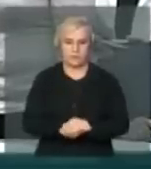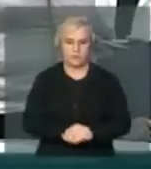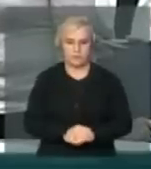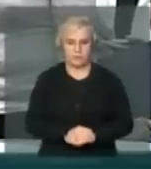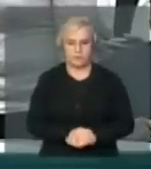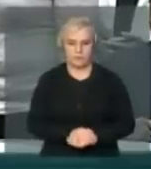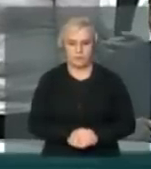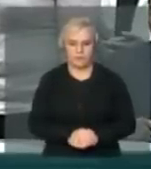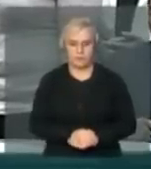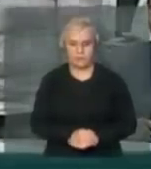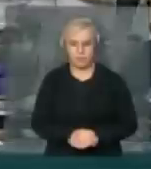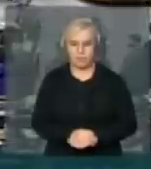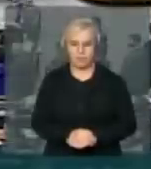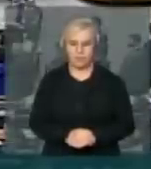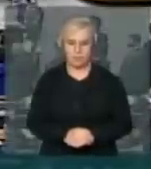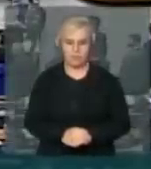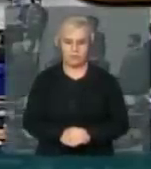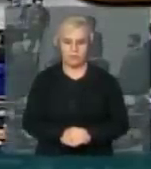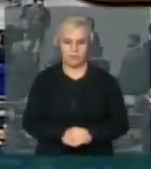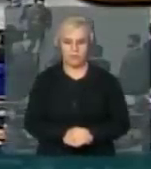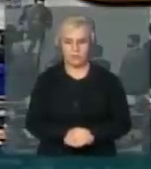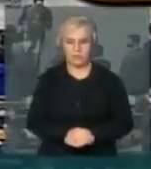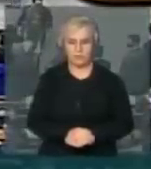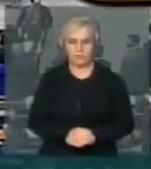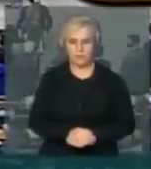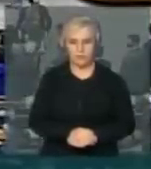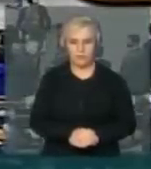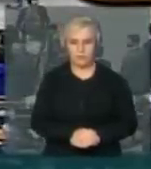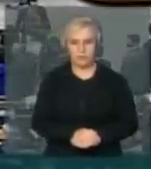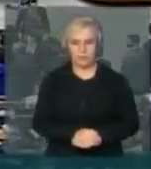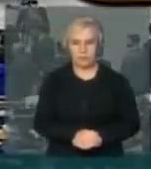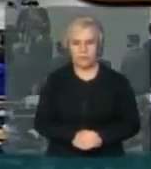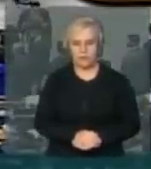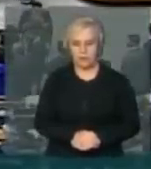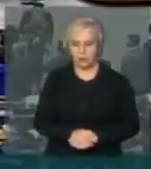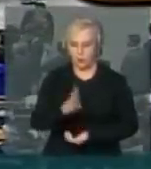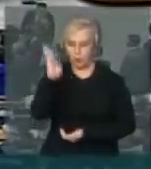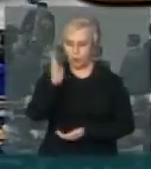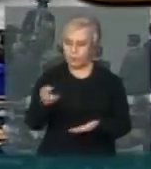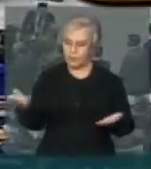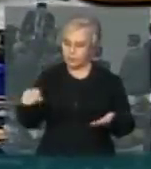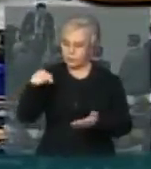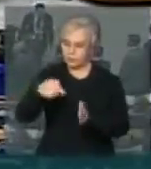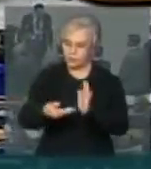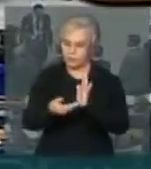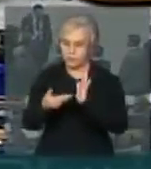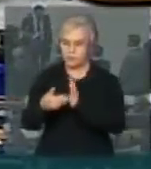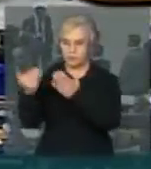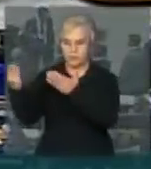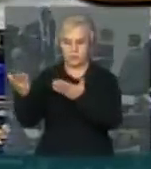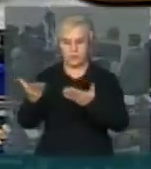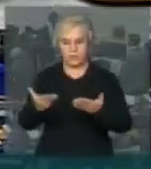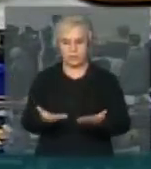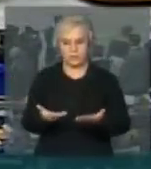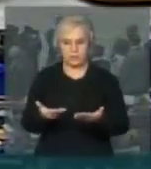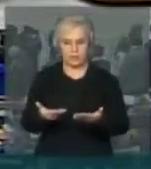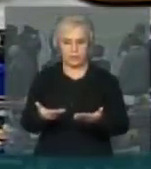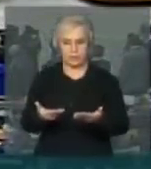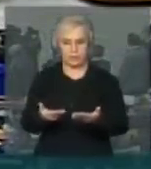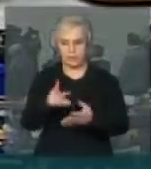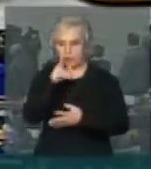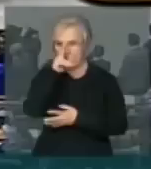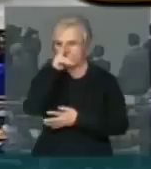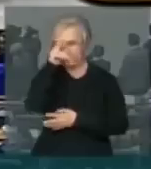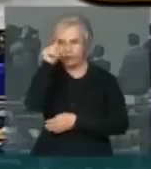dos seus representantes Recebem hoje a força da mulher